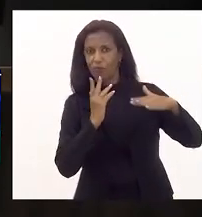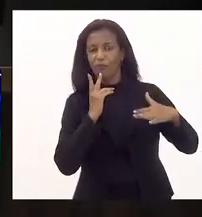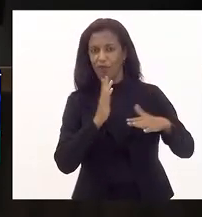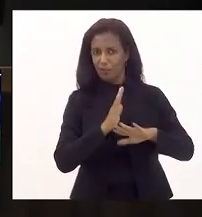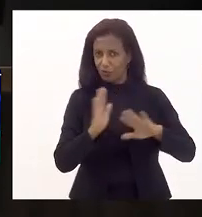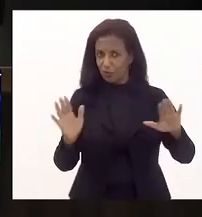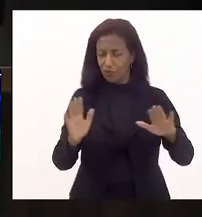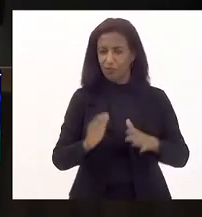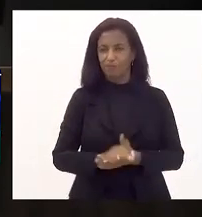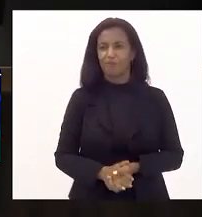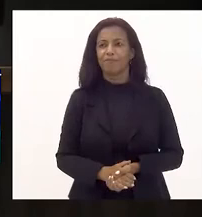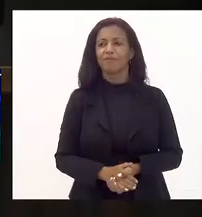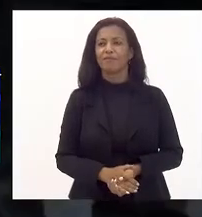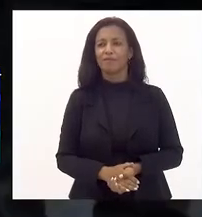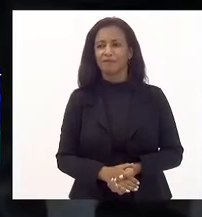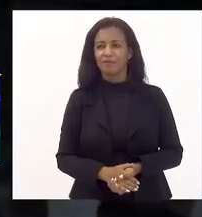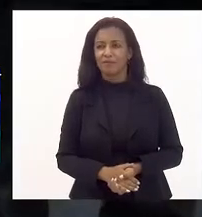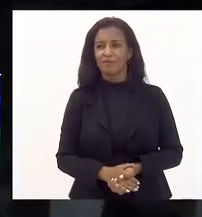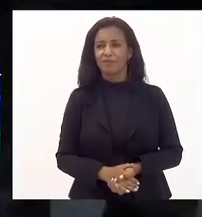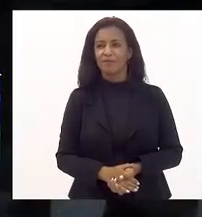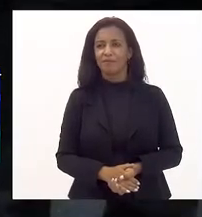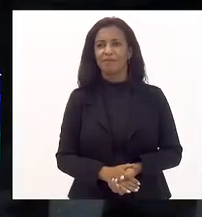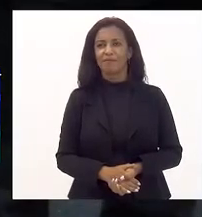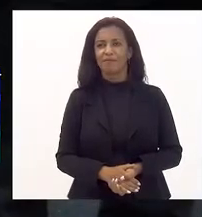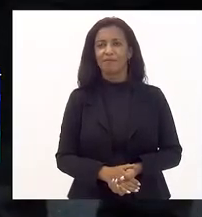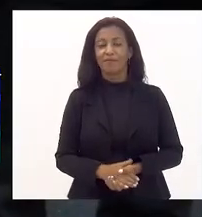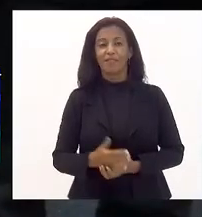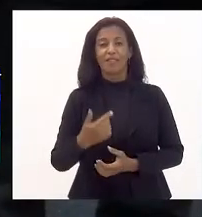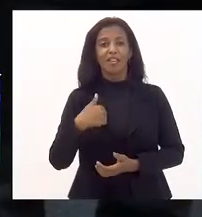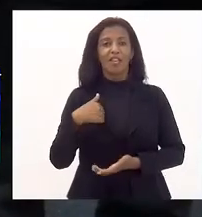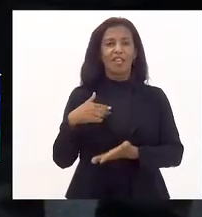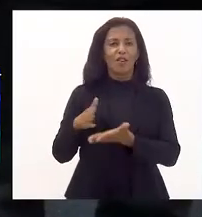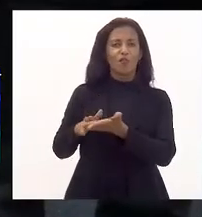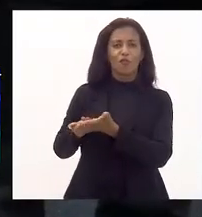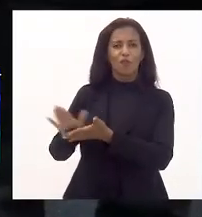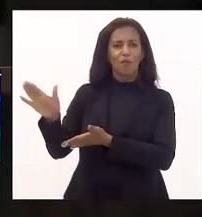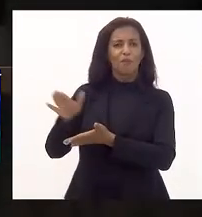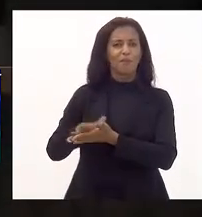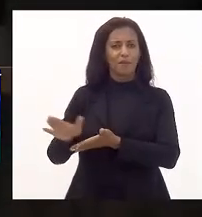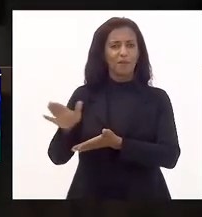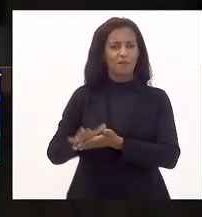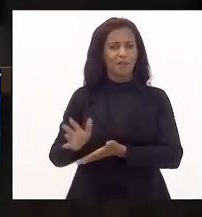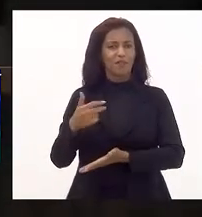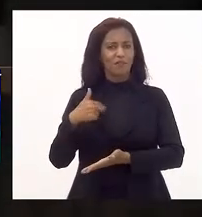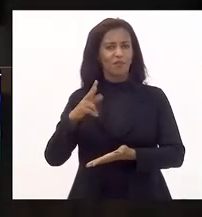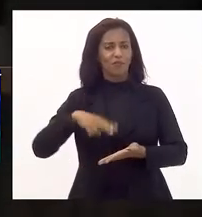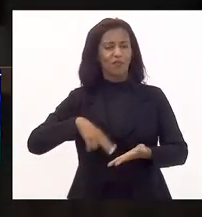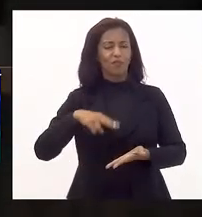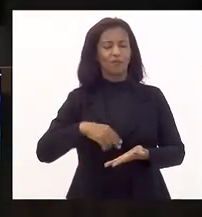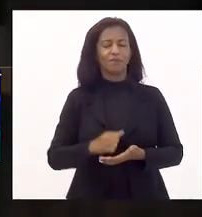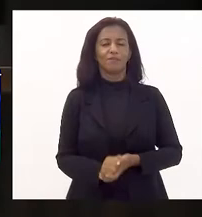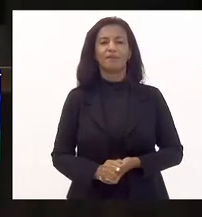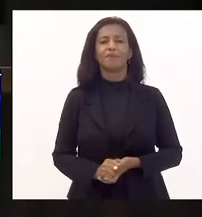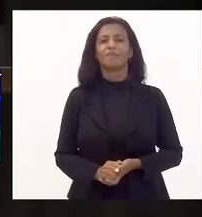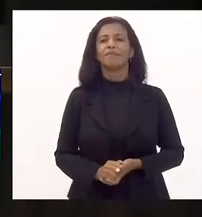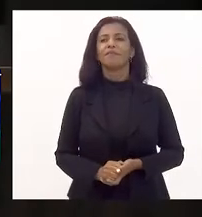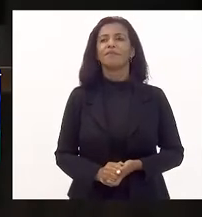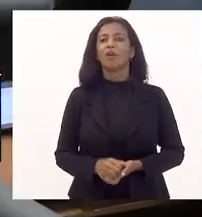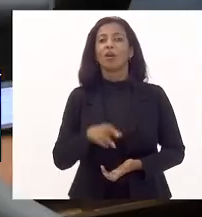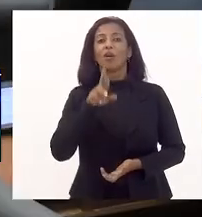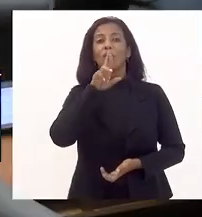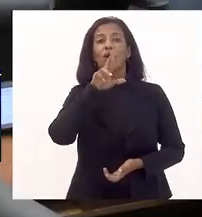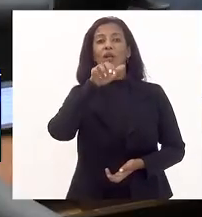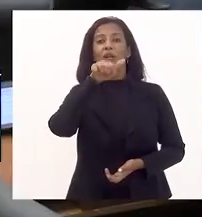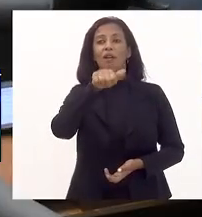mais nada. Eu vou tirar a copa e lê-lo, porque eu gosto de em papel e não em celular. Pela Comissão de Servidores Públicos, o deputado Rodrigo Amorim,